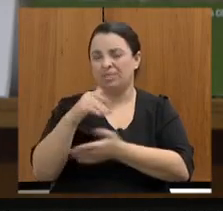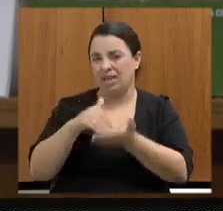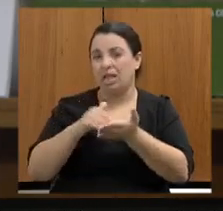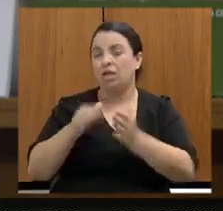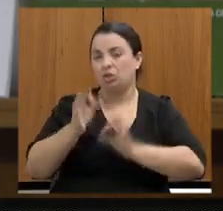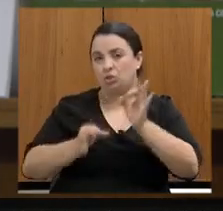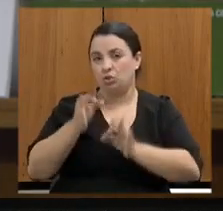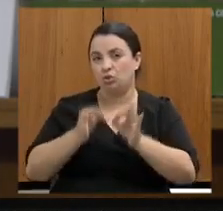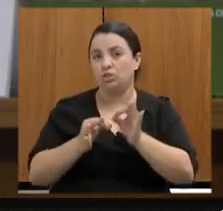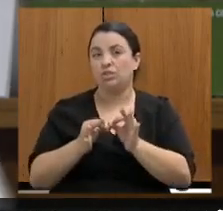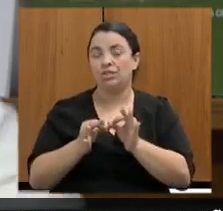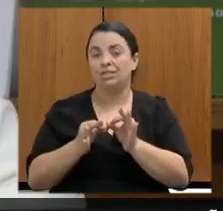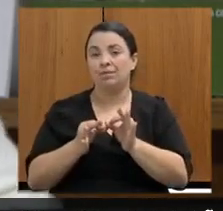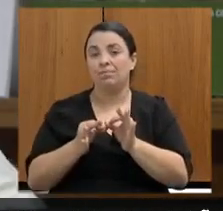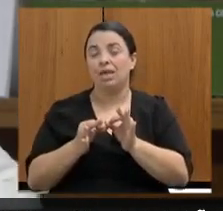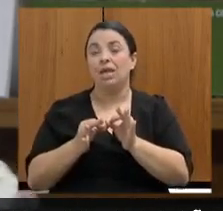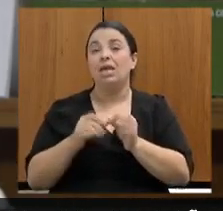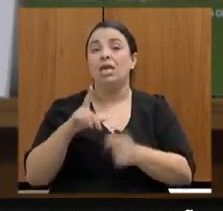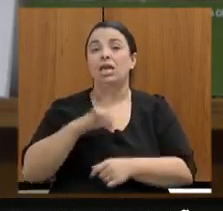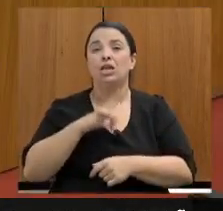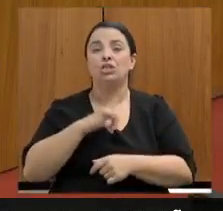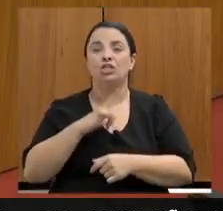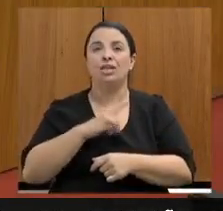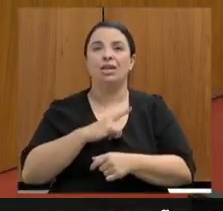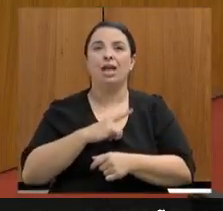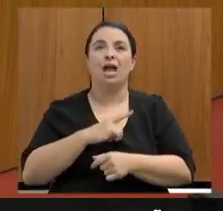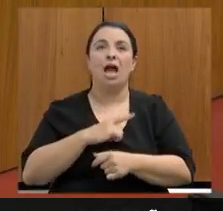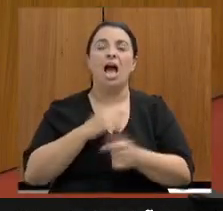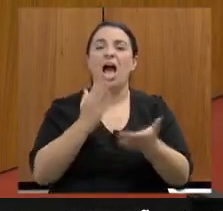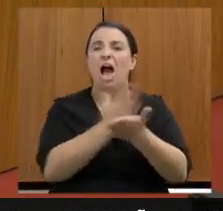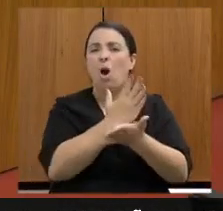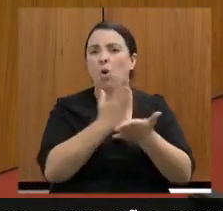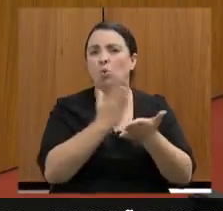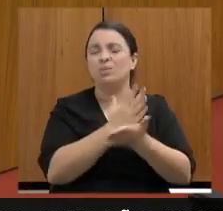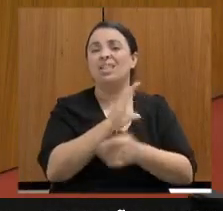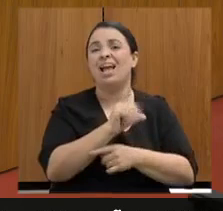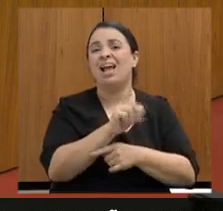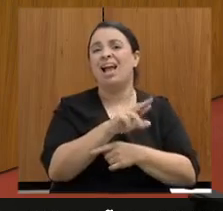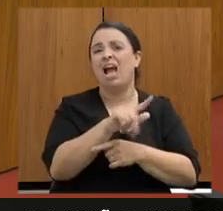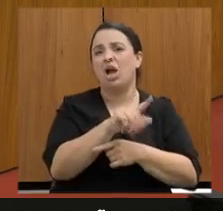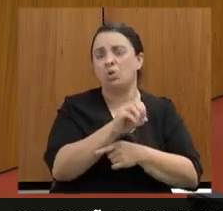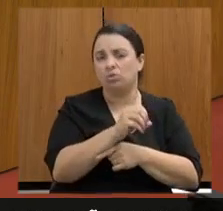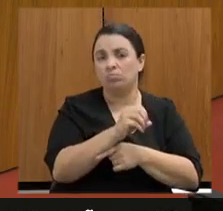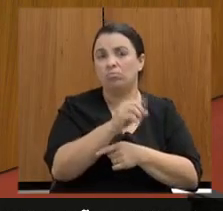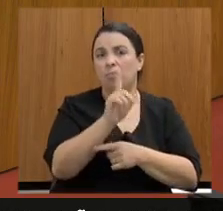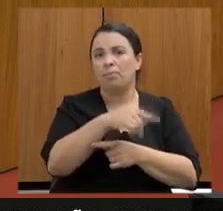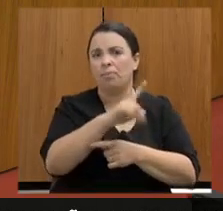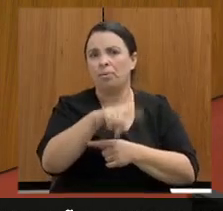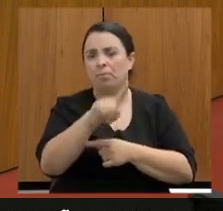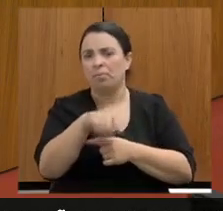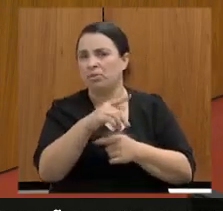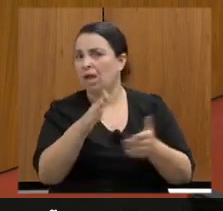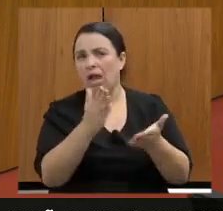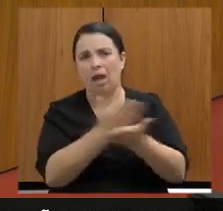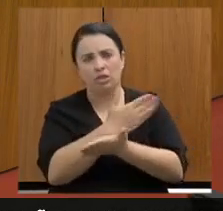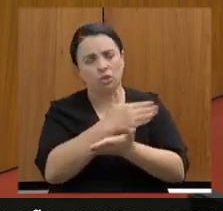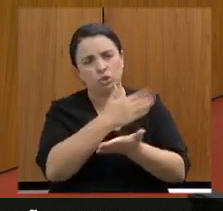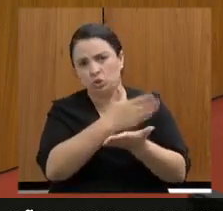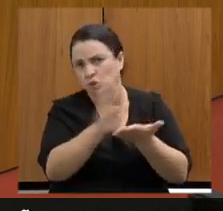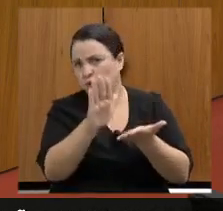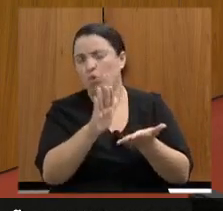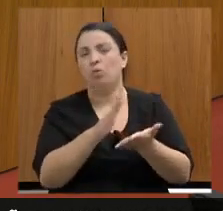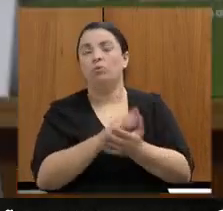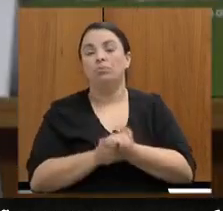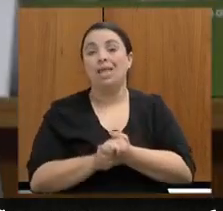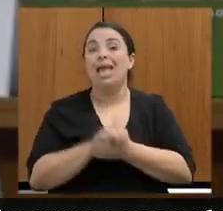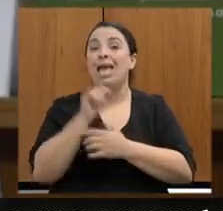extinção dos cargos da Secretaria de Educação, não é mesmo? O que se refere à construção desse projeto de lei diz